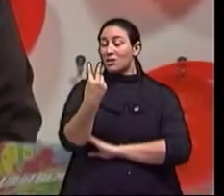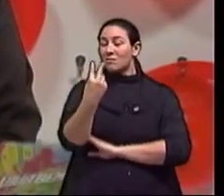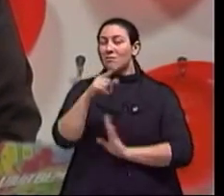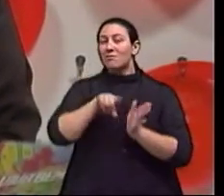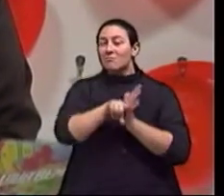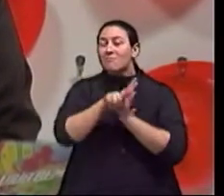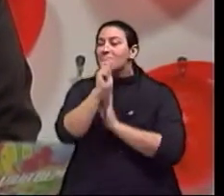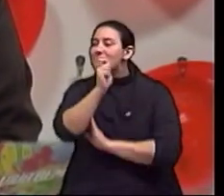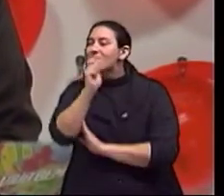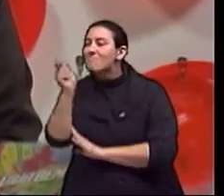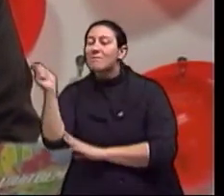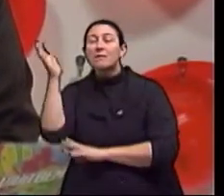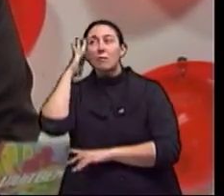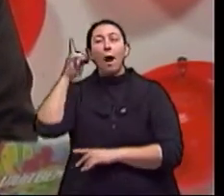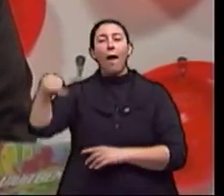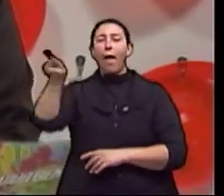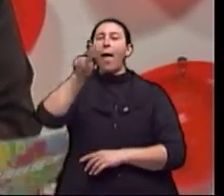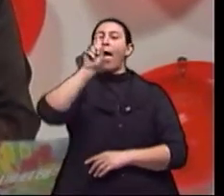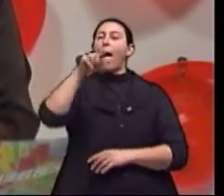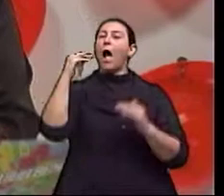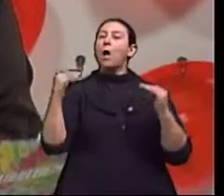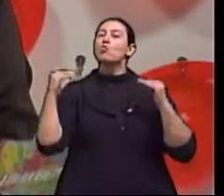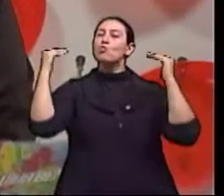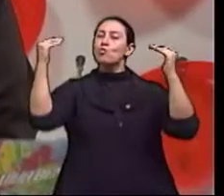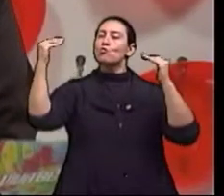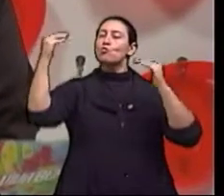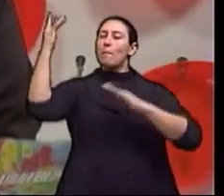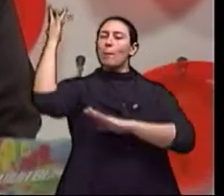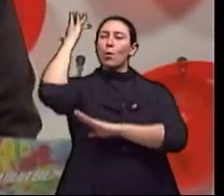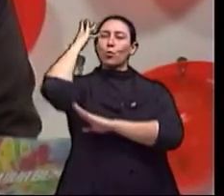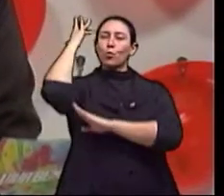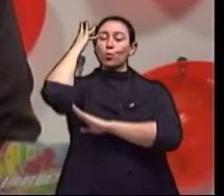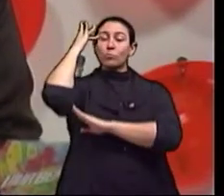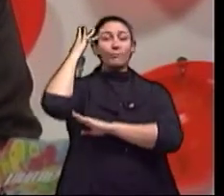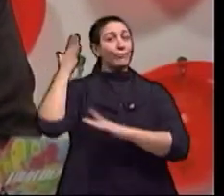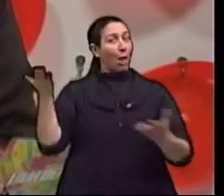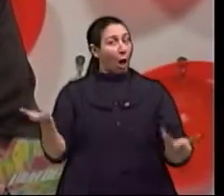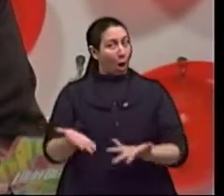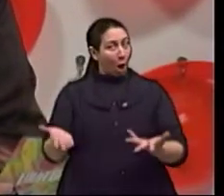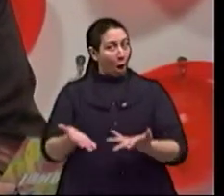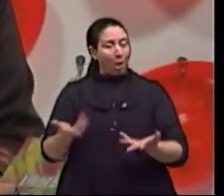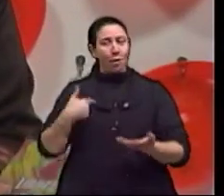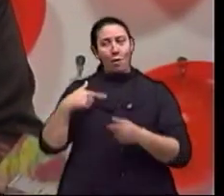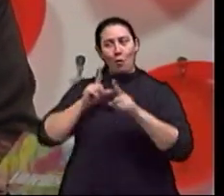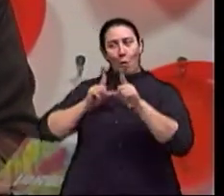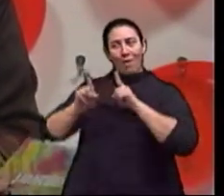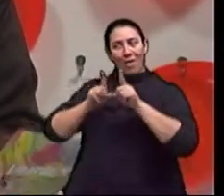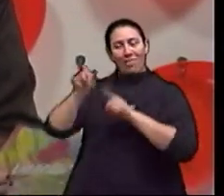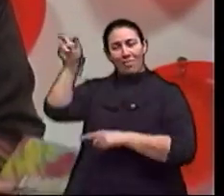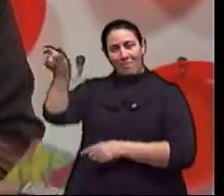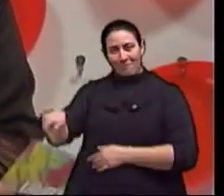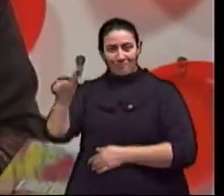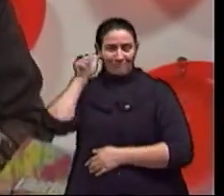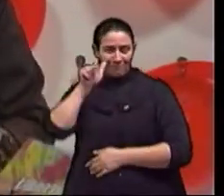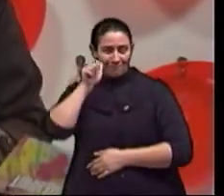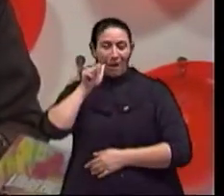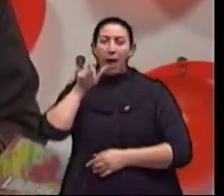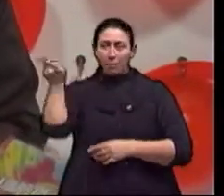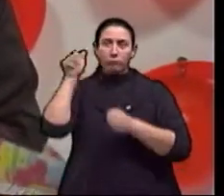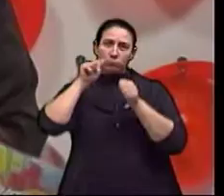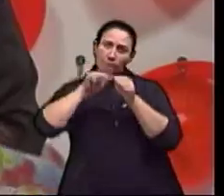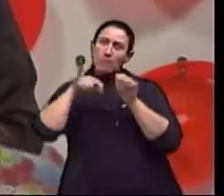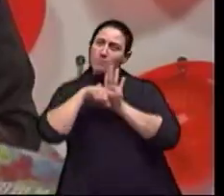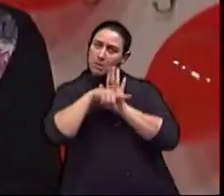chamados de adultos maduros. Para falar sobre esse tema, eu converso com a coordenadora da pesquisa sobre o envelhecimento